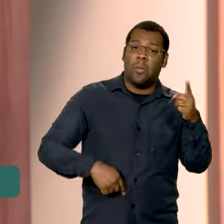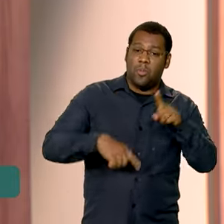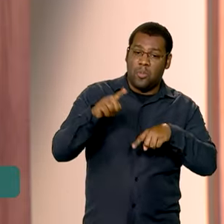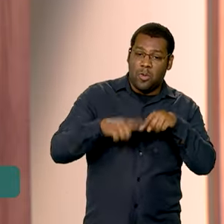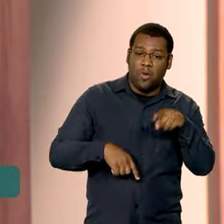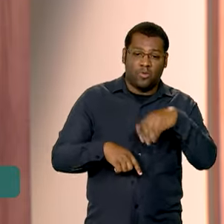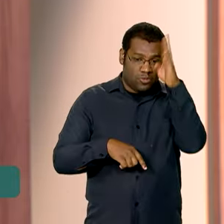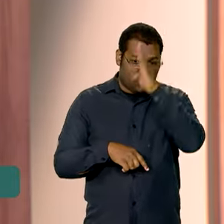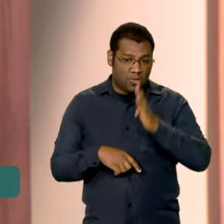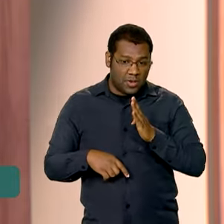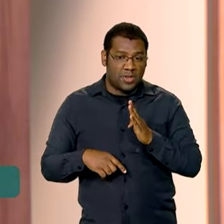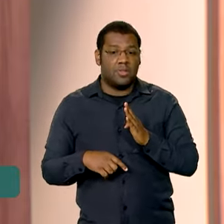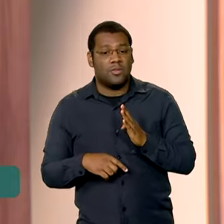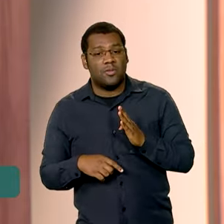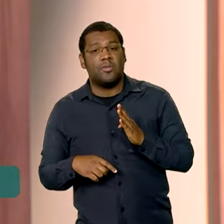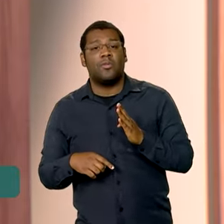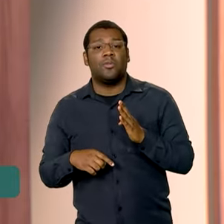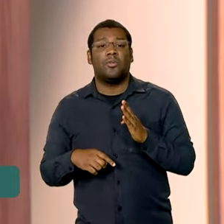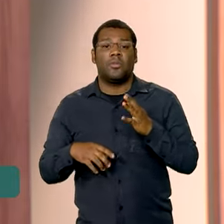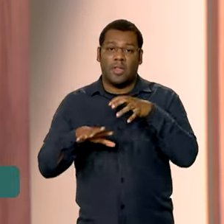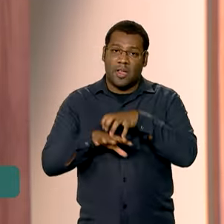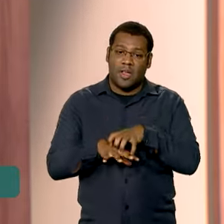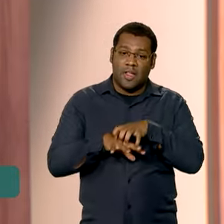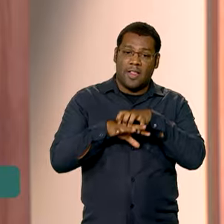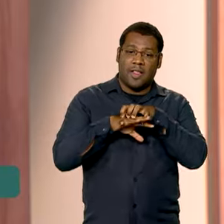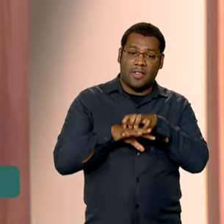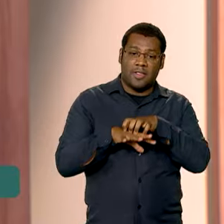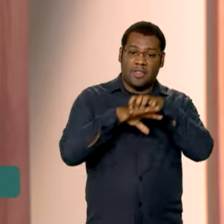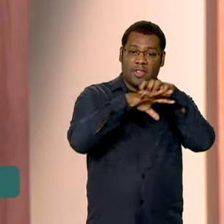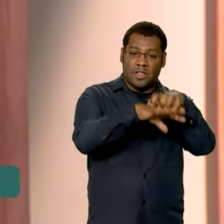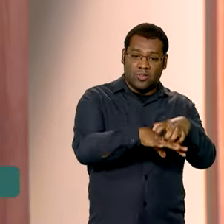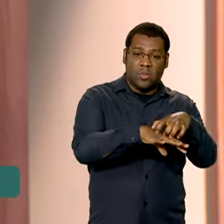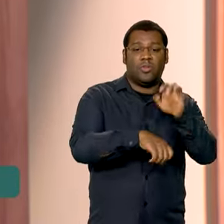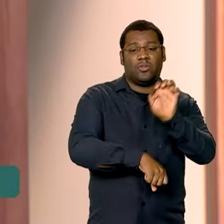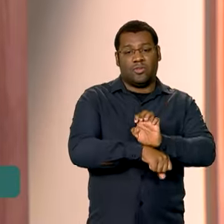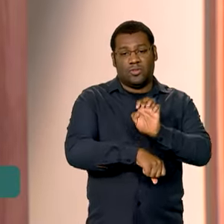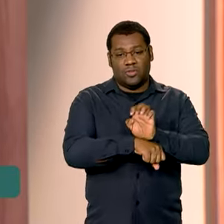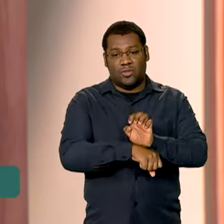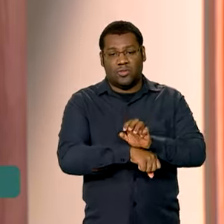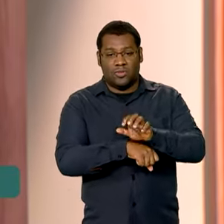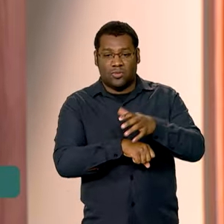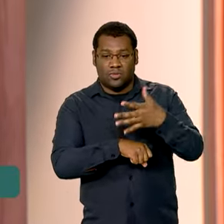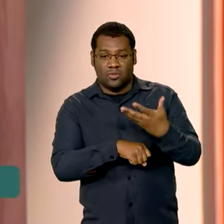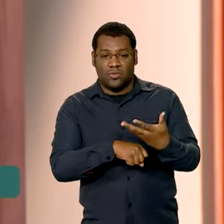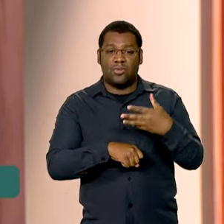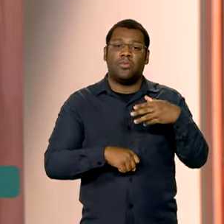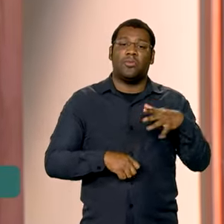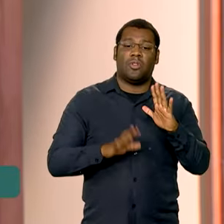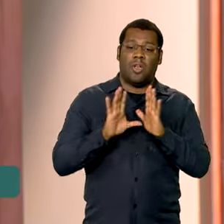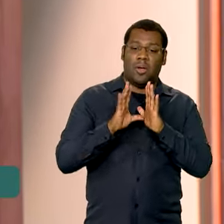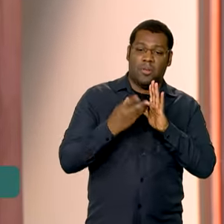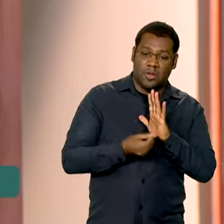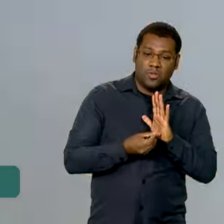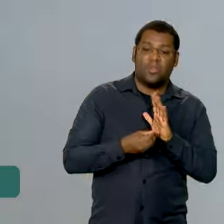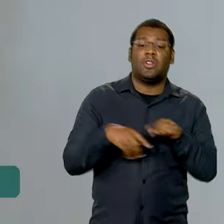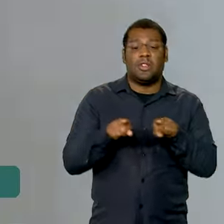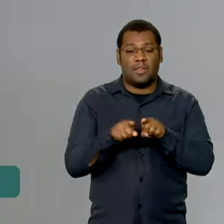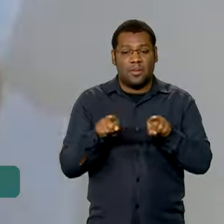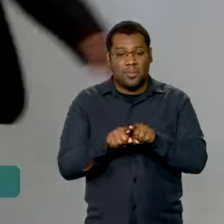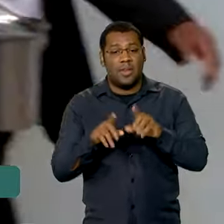inclusive aqueles produzidos nos estados da Amazônia para mercados importantes como China, Rússia e Japão.